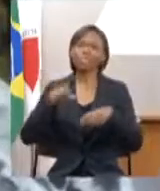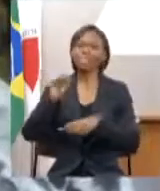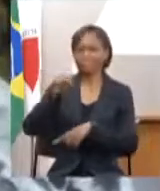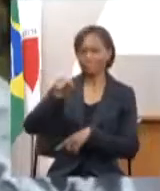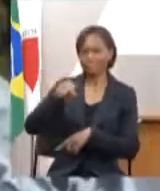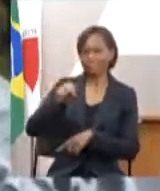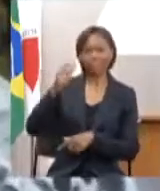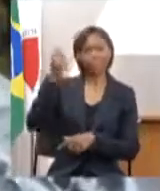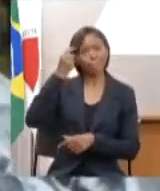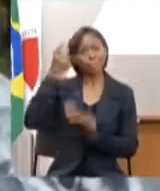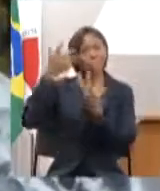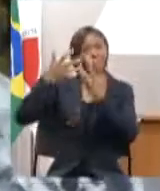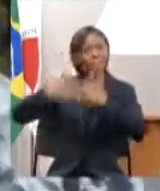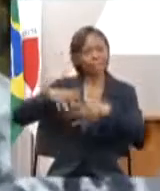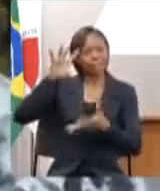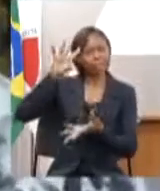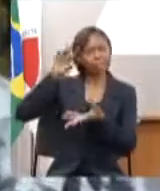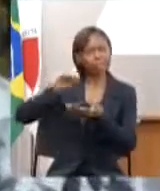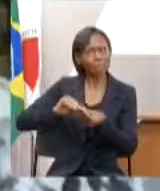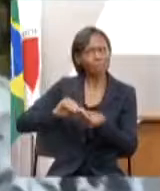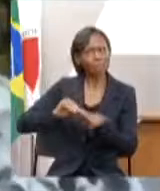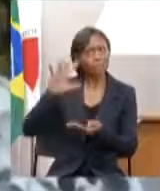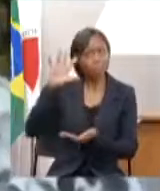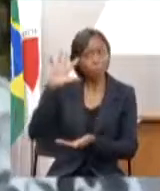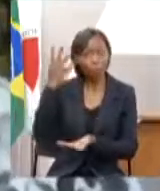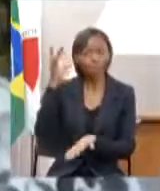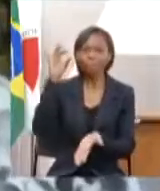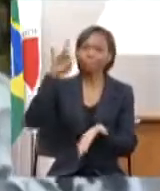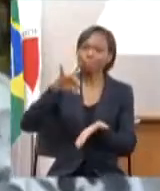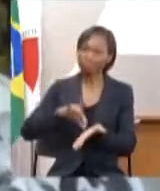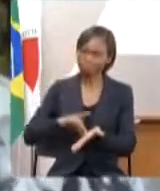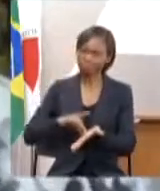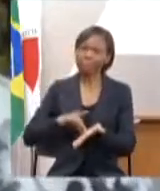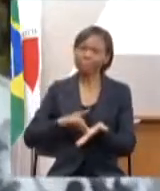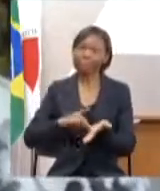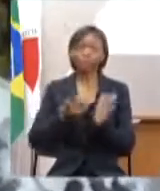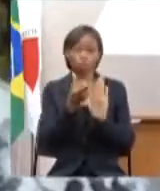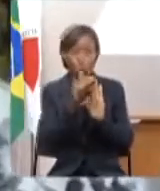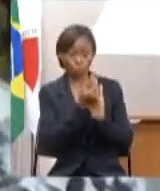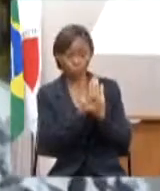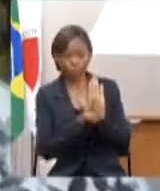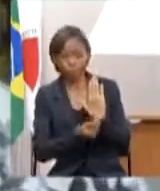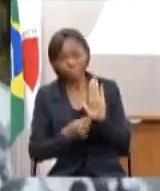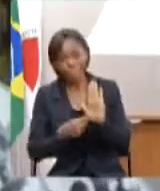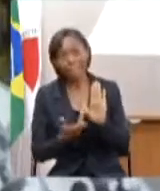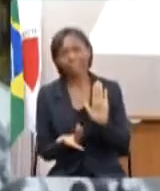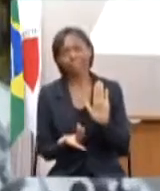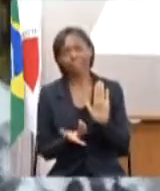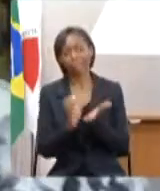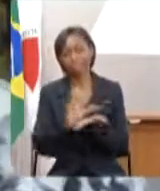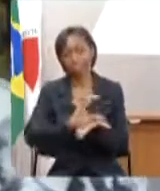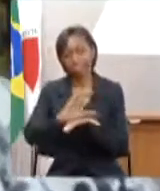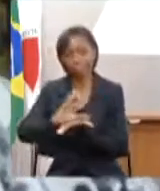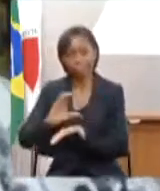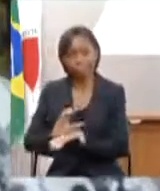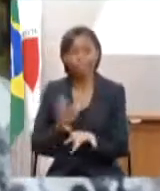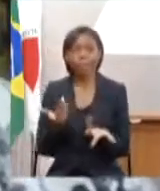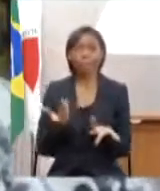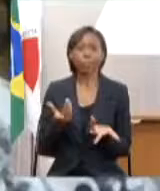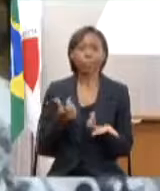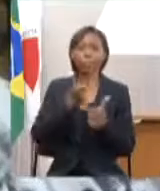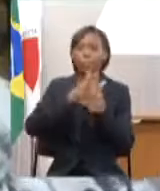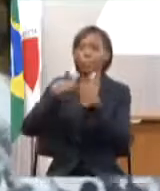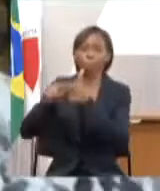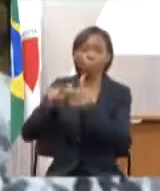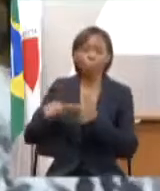conclusões efetivas junto a esse orçamento a essas necessidades da